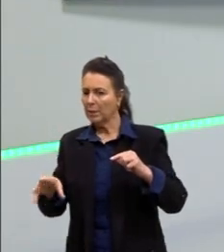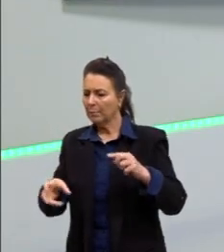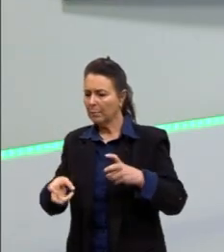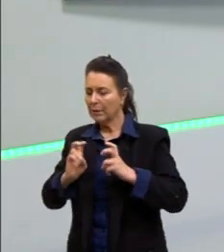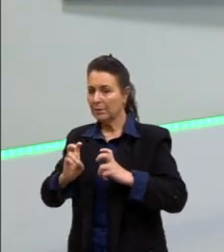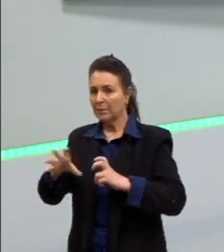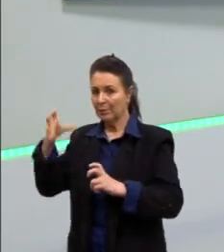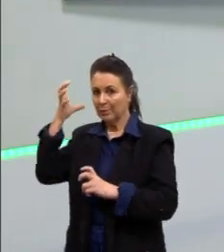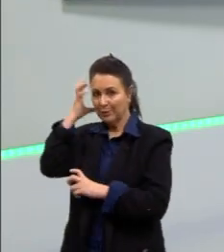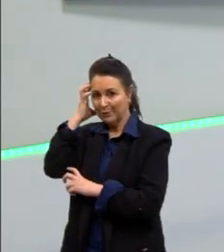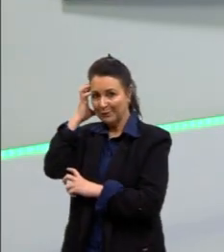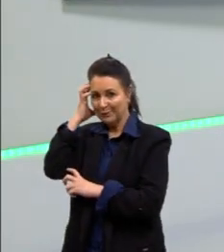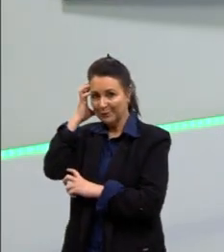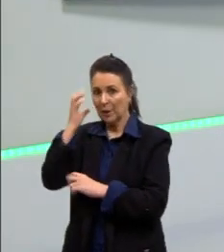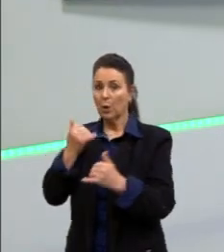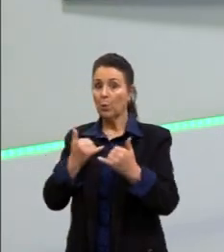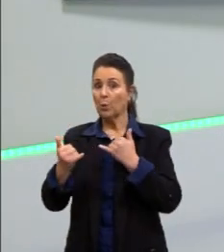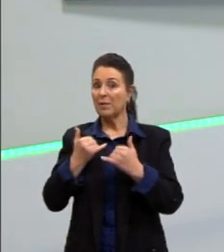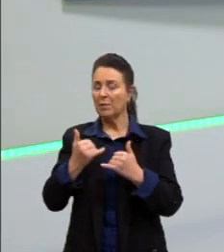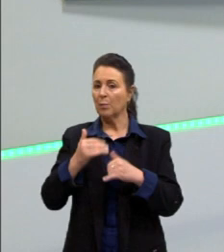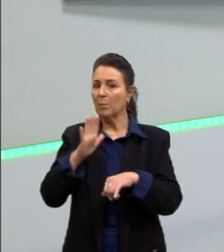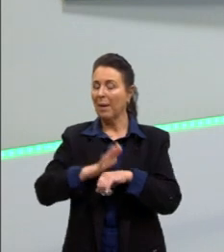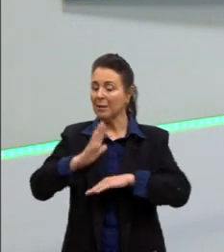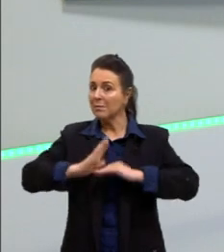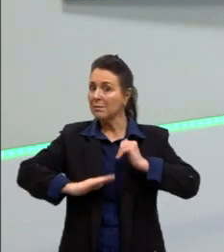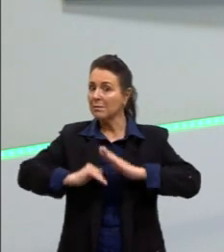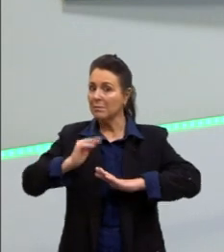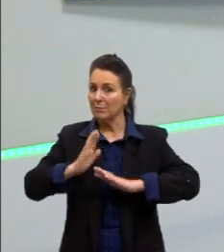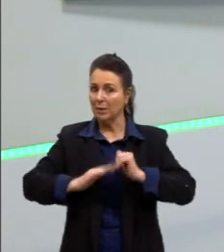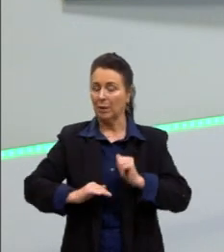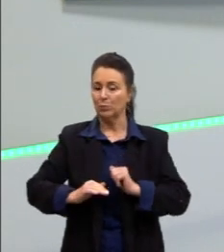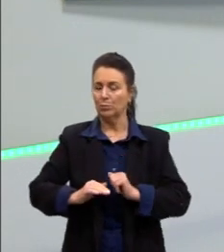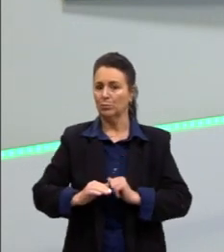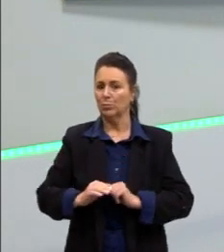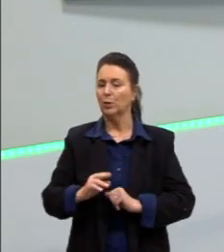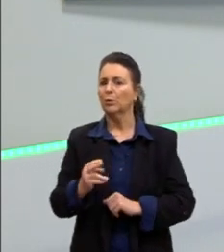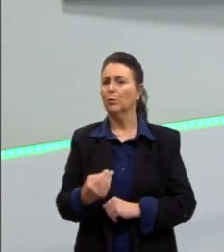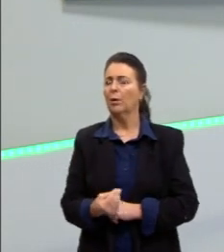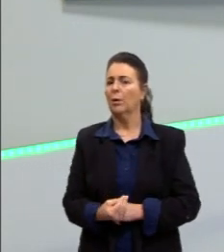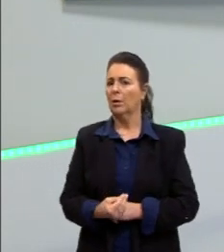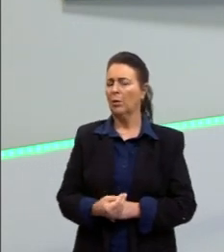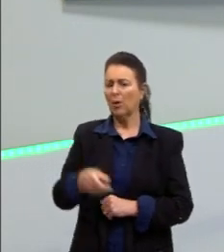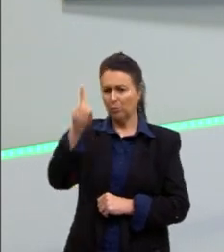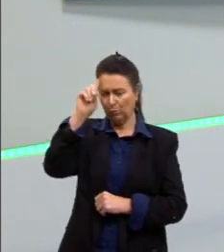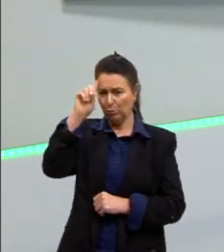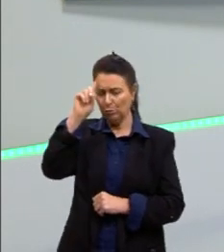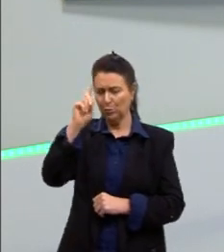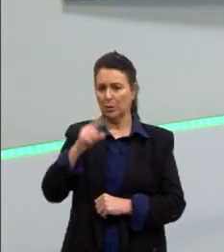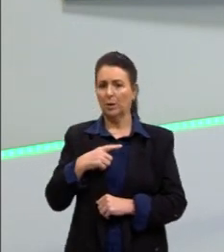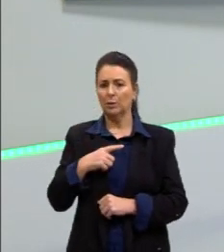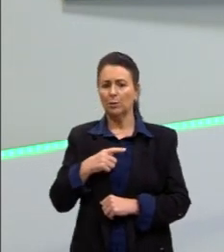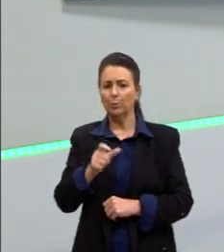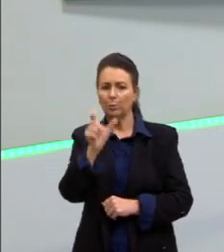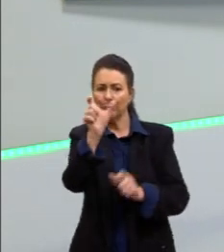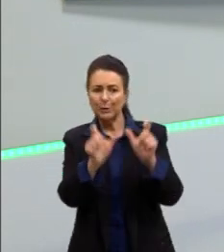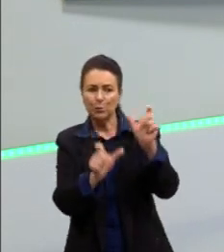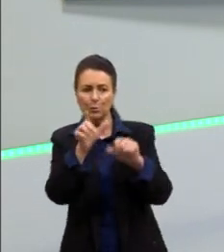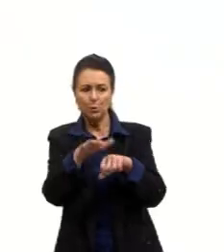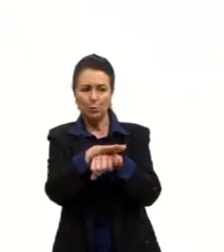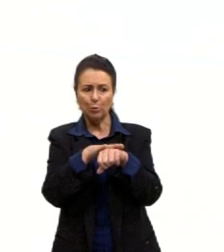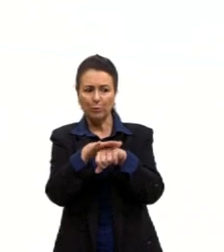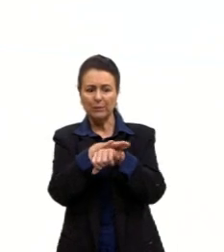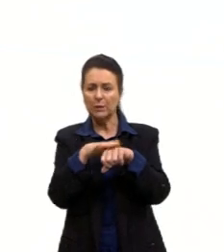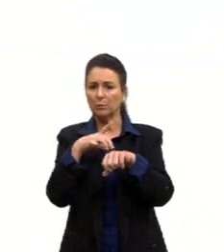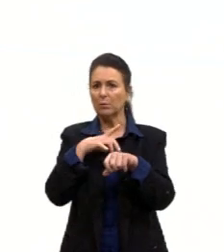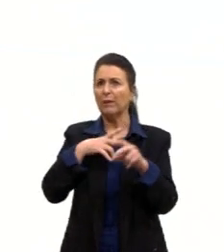Então, o exemplo mais prático que a gente pode usar do nosso dia a dia é duas pessoas conversando e tem, então,